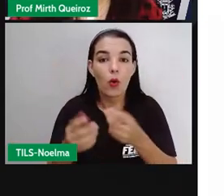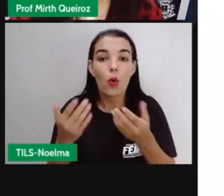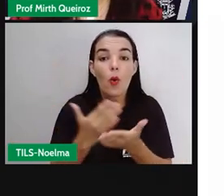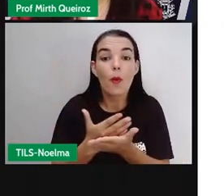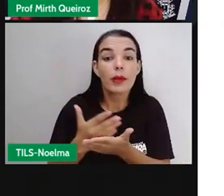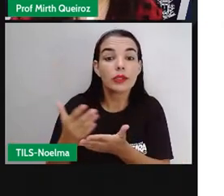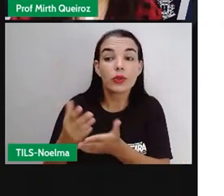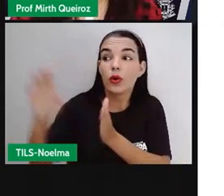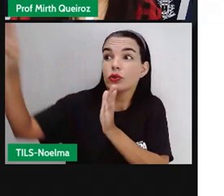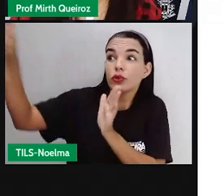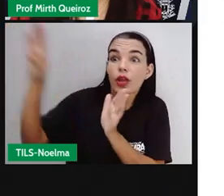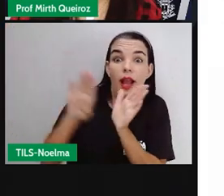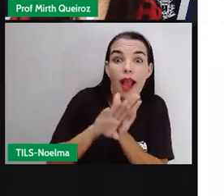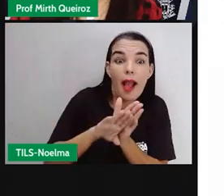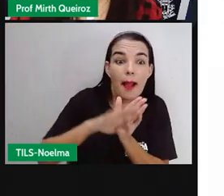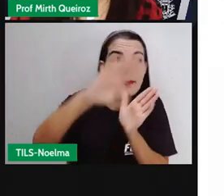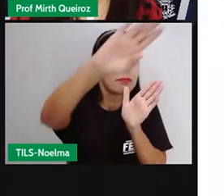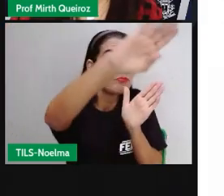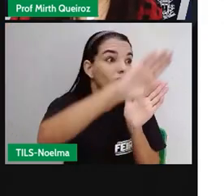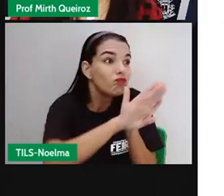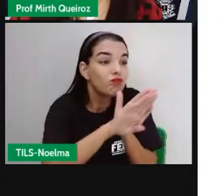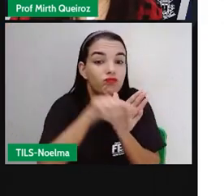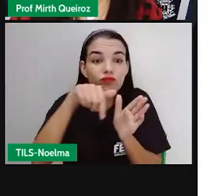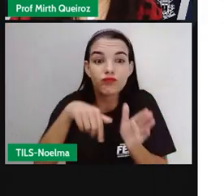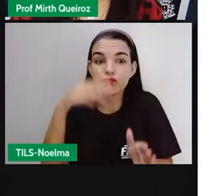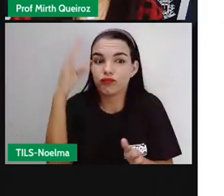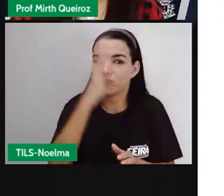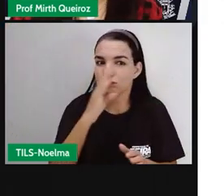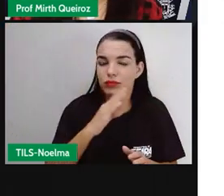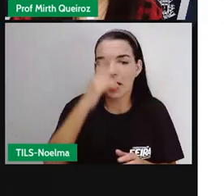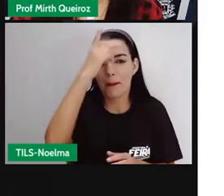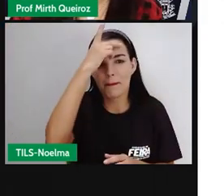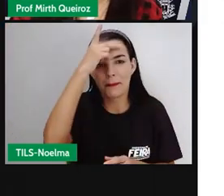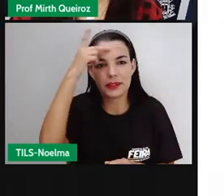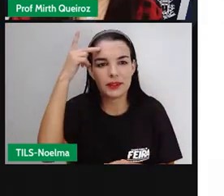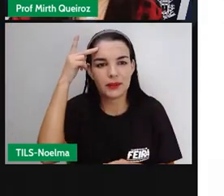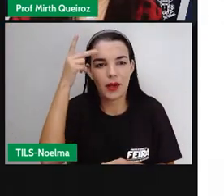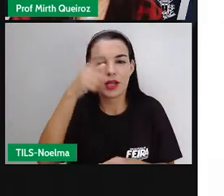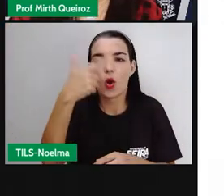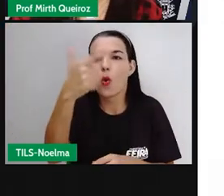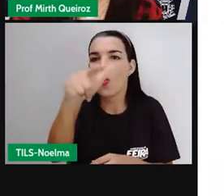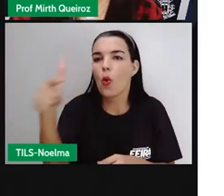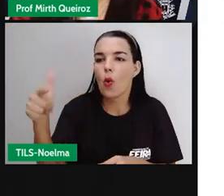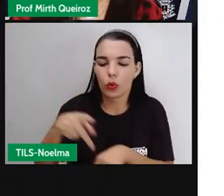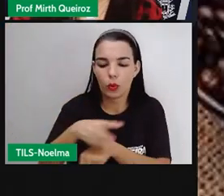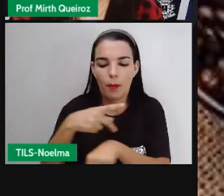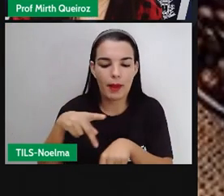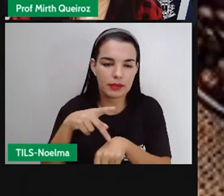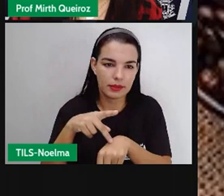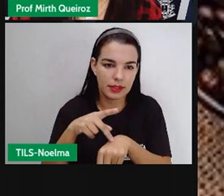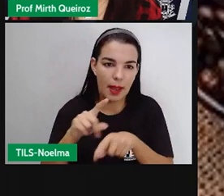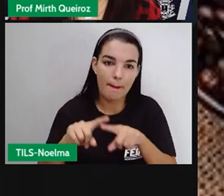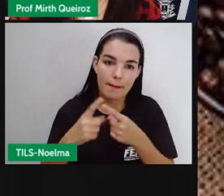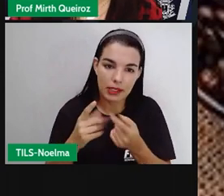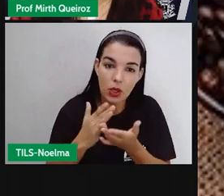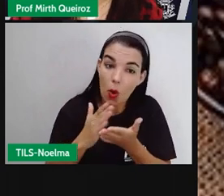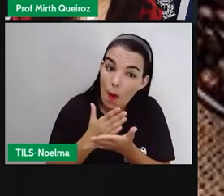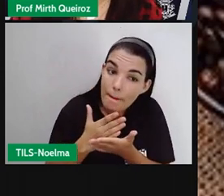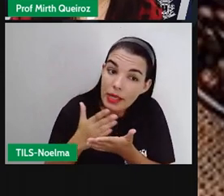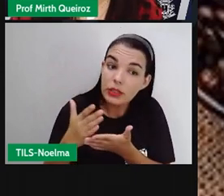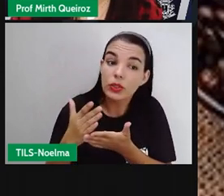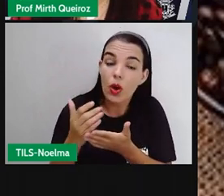imigrantes para o Brasil para trabalhar nessas plantações. Mas inicialmente a mão